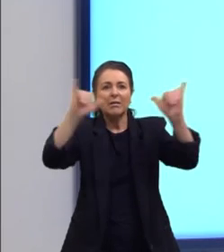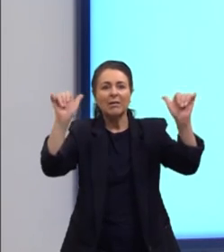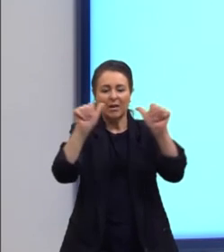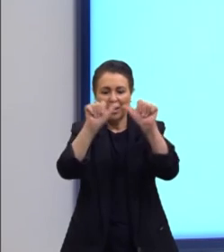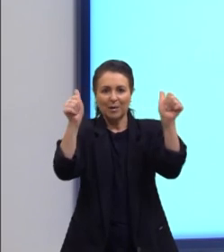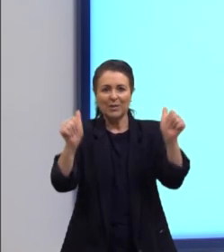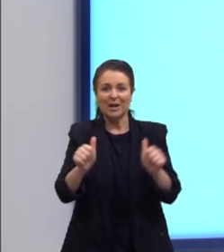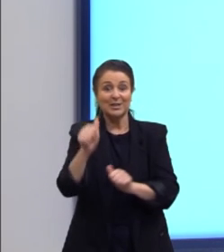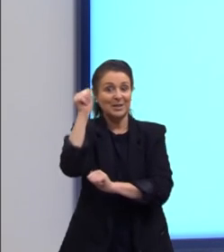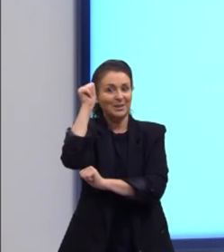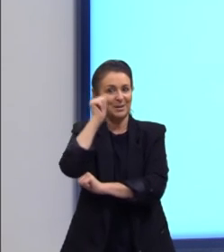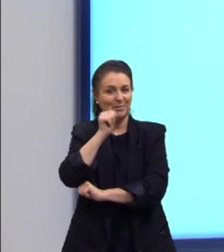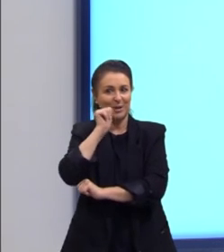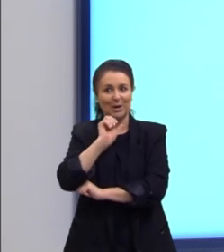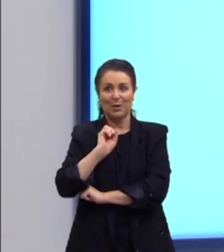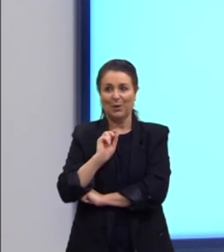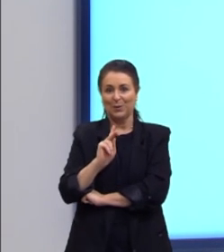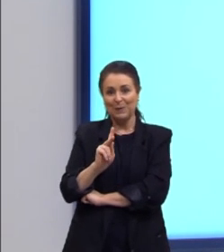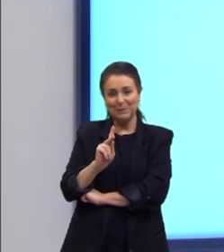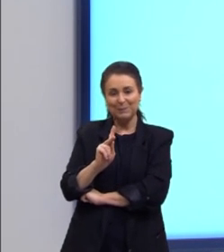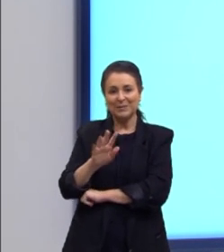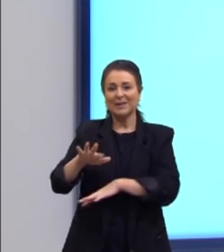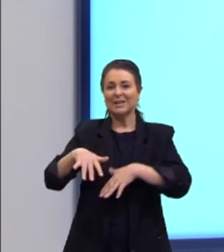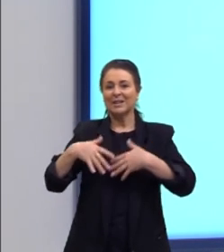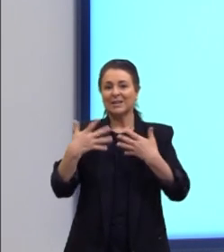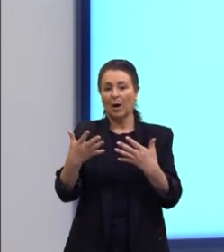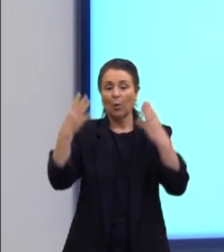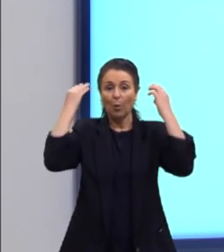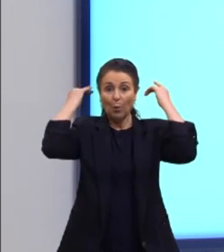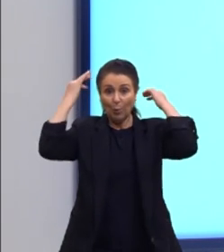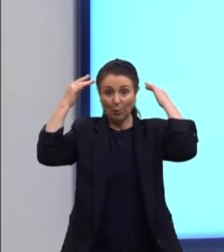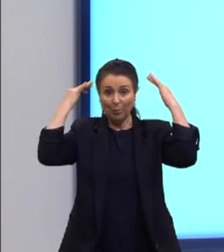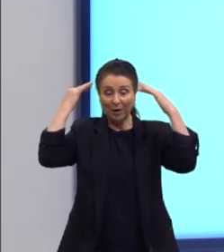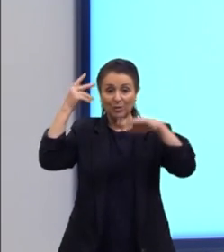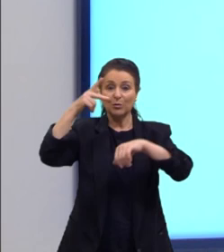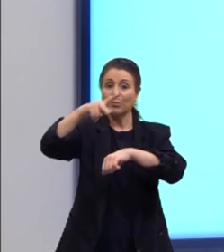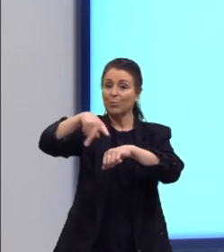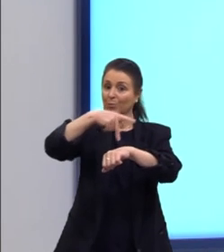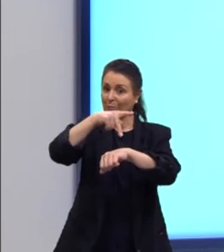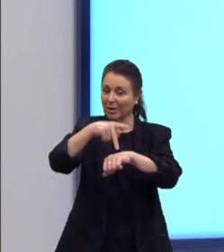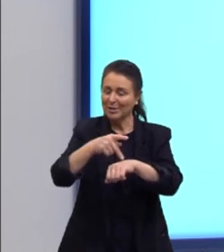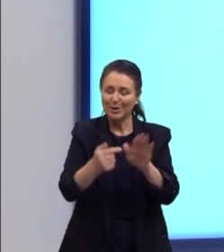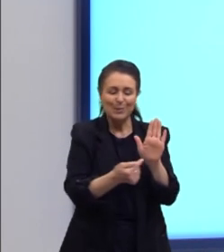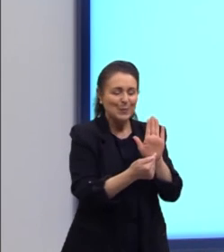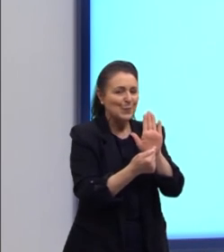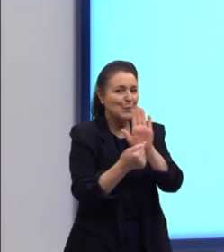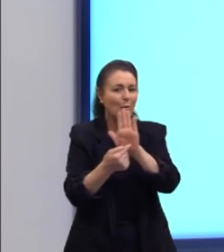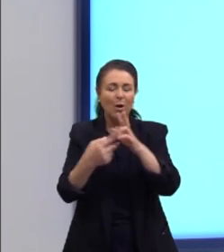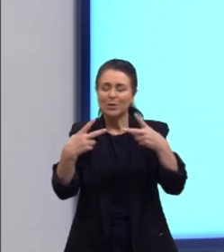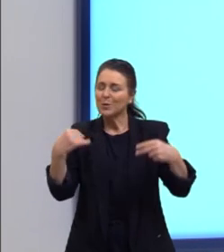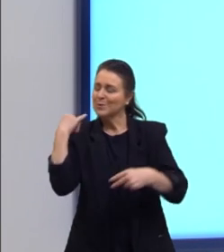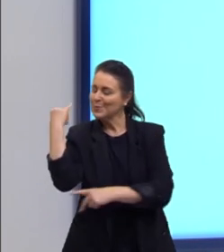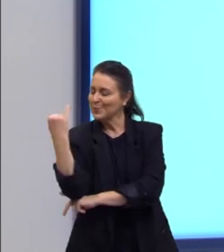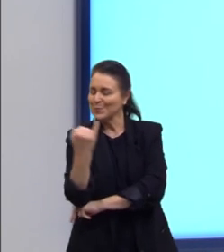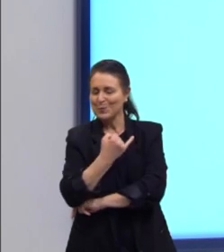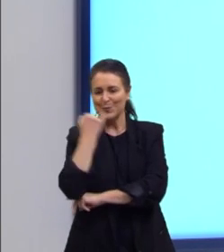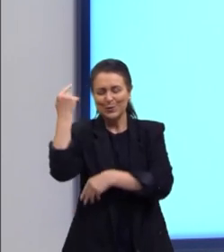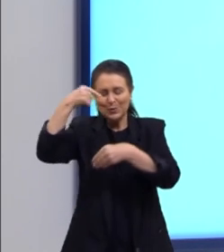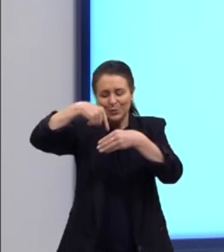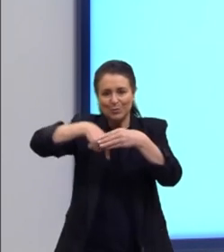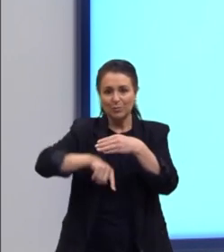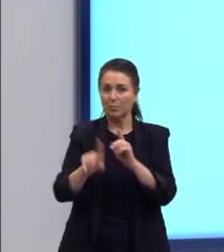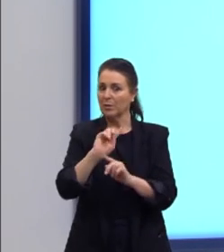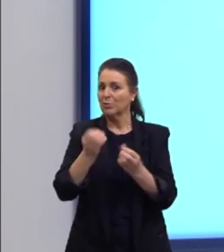da Katrina. Certo? Então, o México, gente, ele traz essa riqueza, mas não é só a